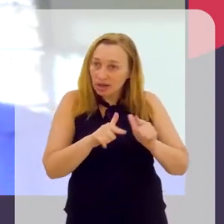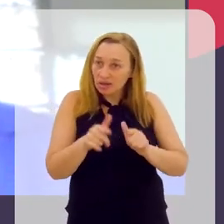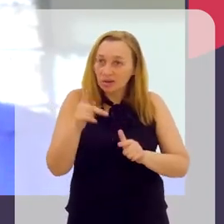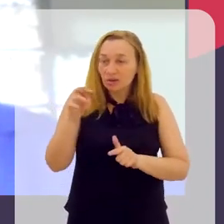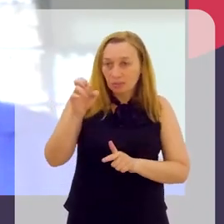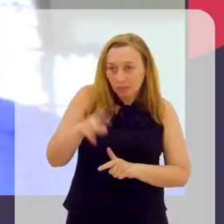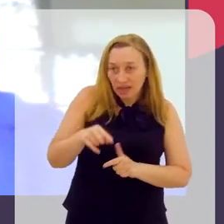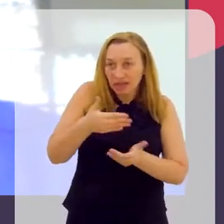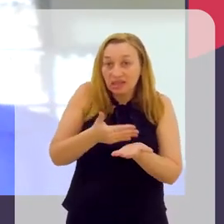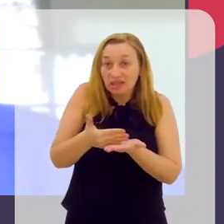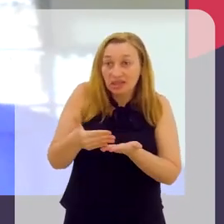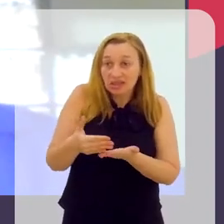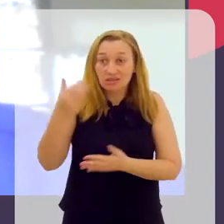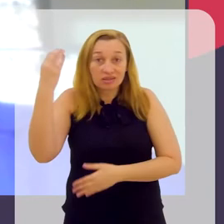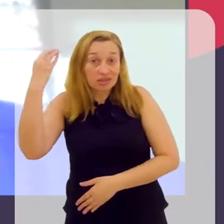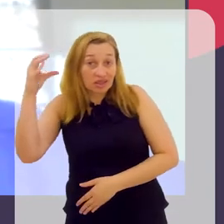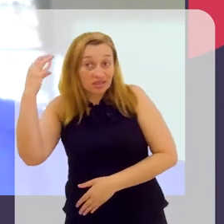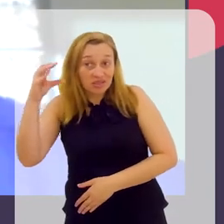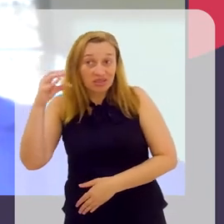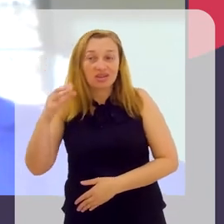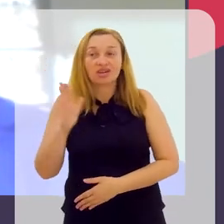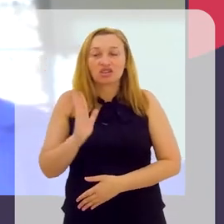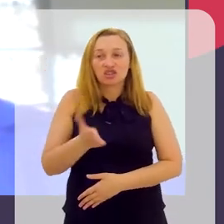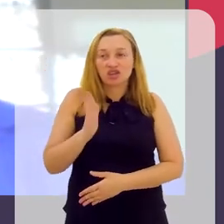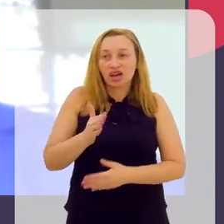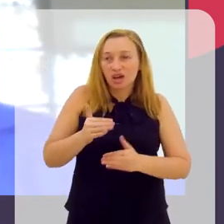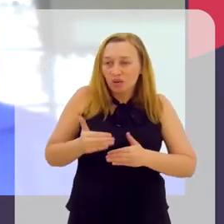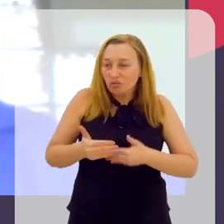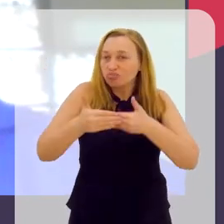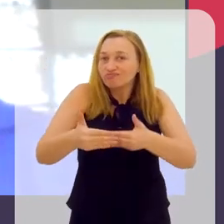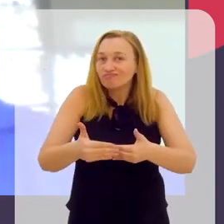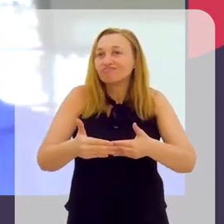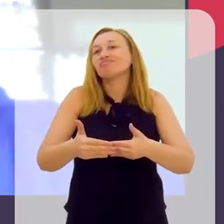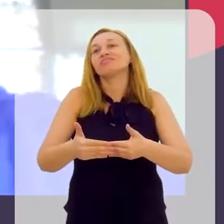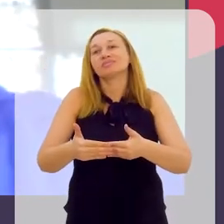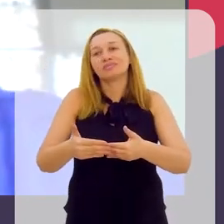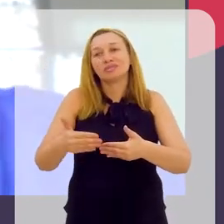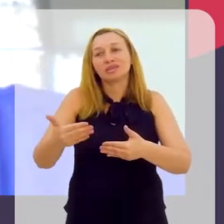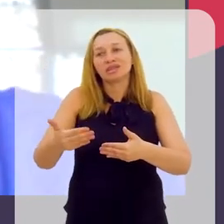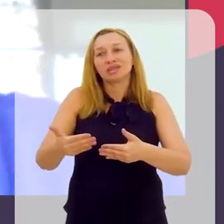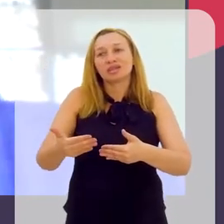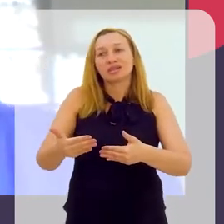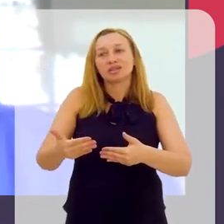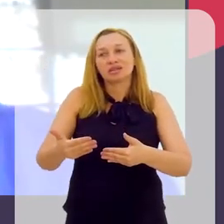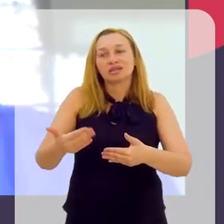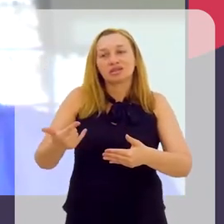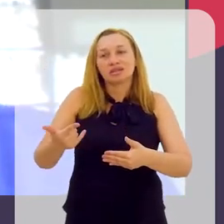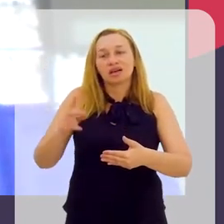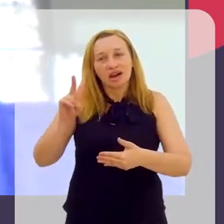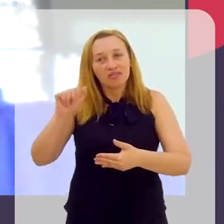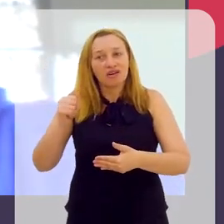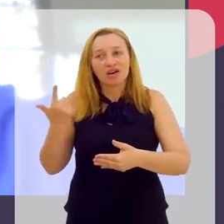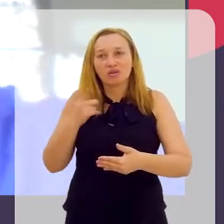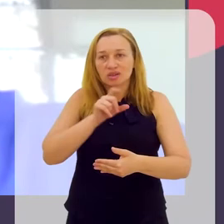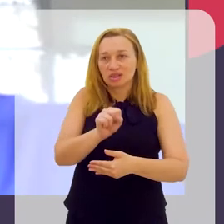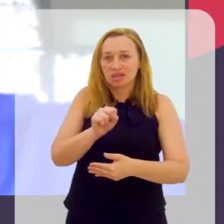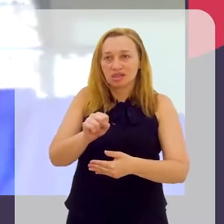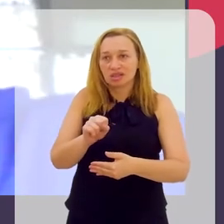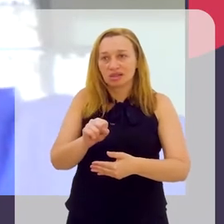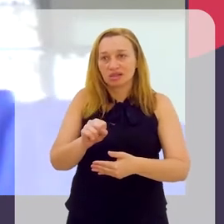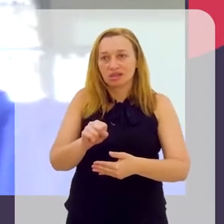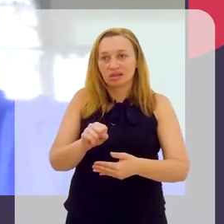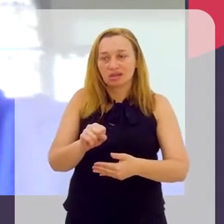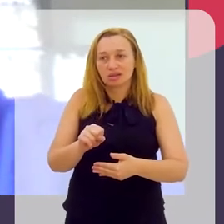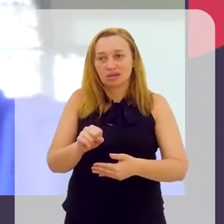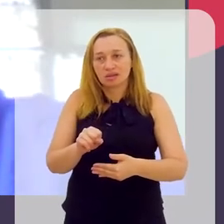com pré-iniciação científica, já é um passo para ele ganhar a vaga para atuar na